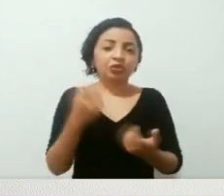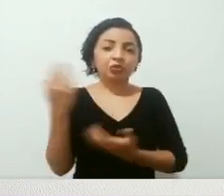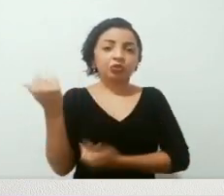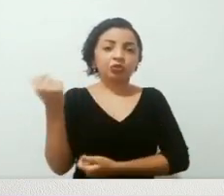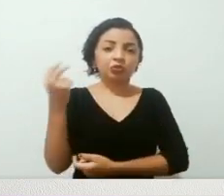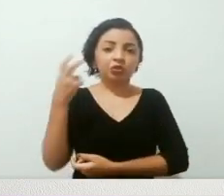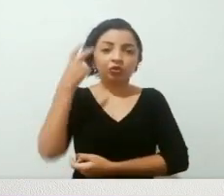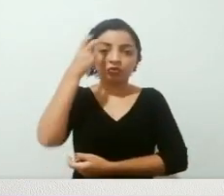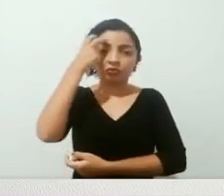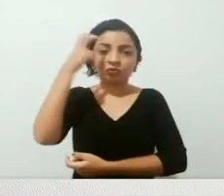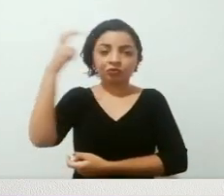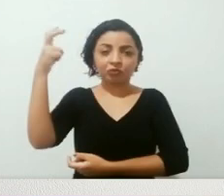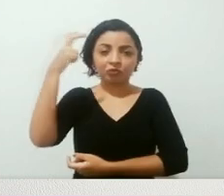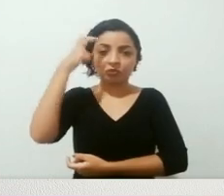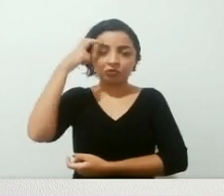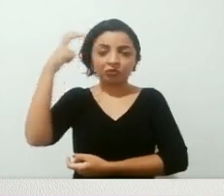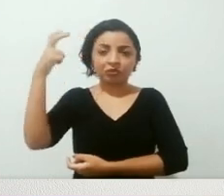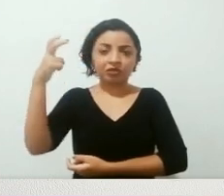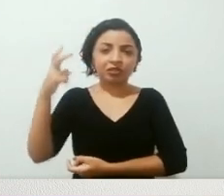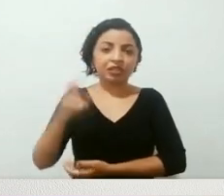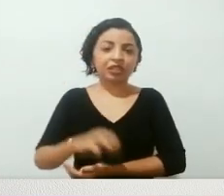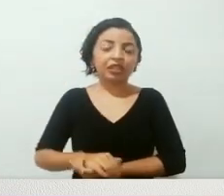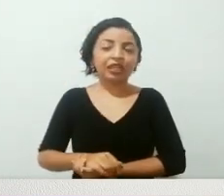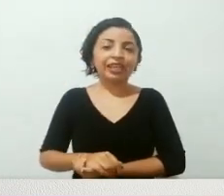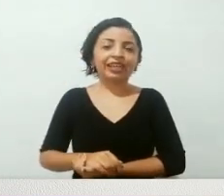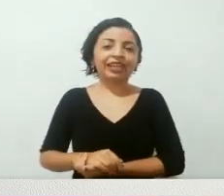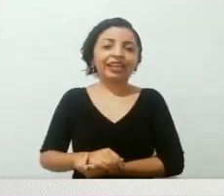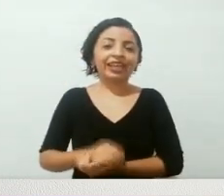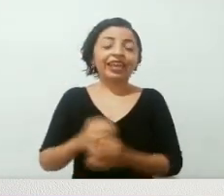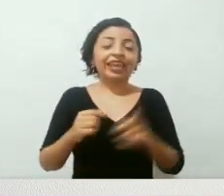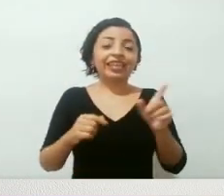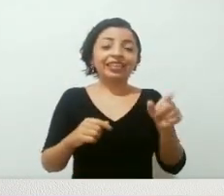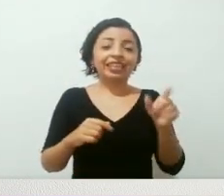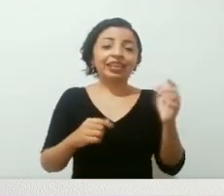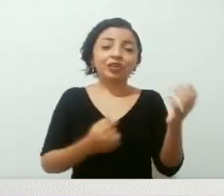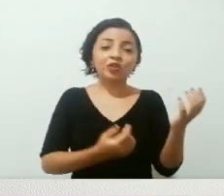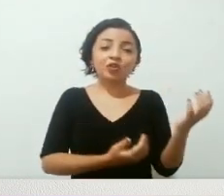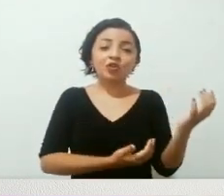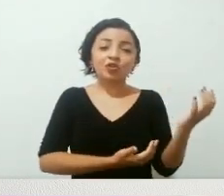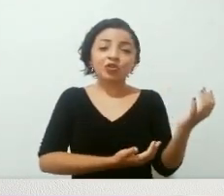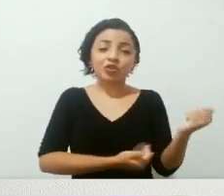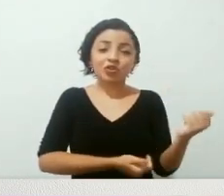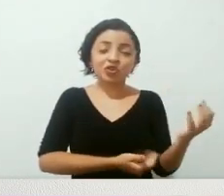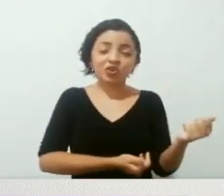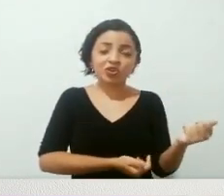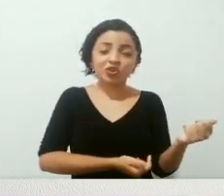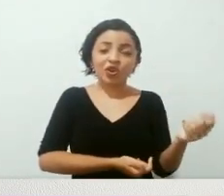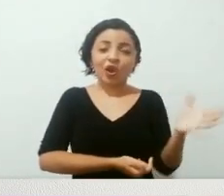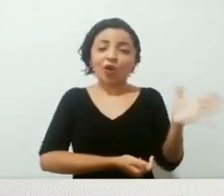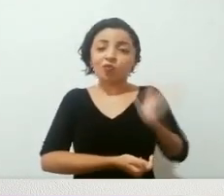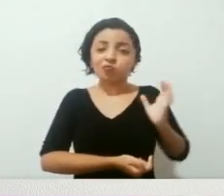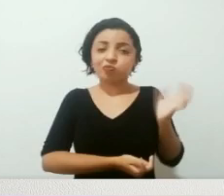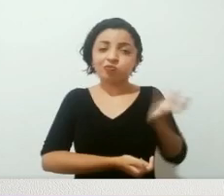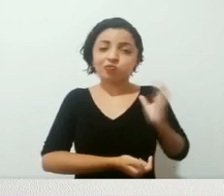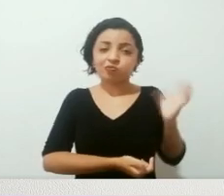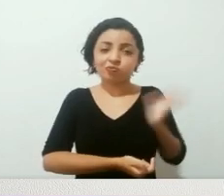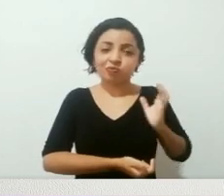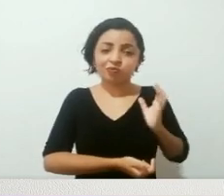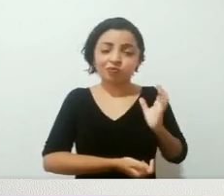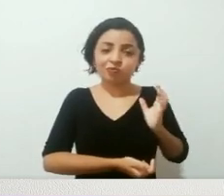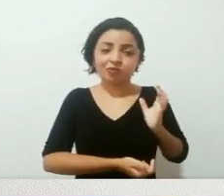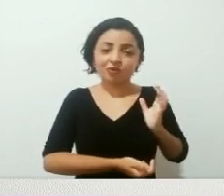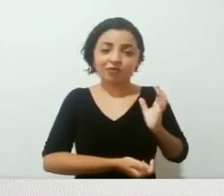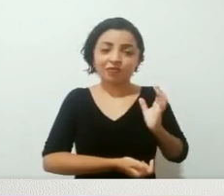intelectual, você que leu sabe de quem eu estou falando, e do jovem glutão rico, eles dois